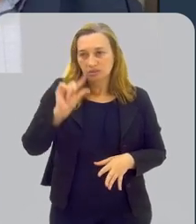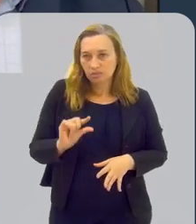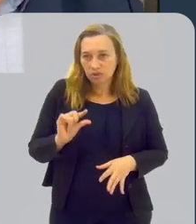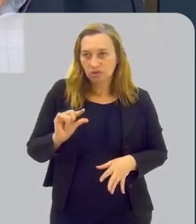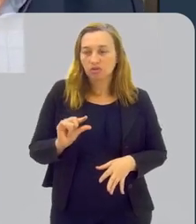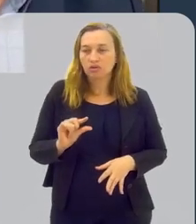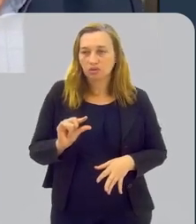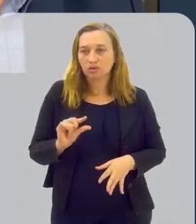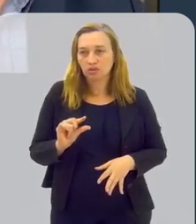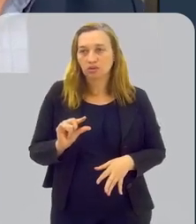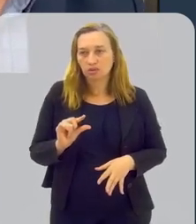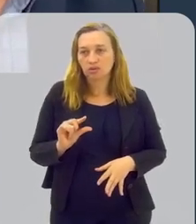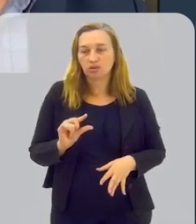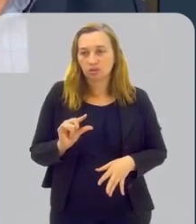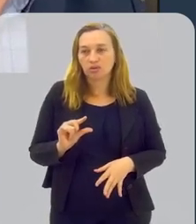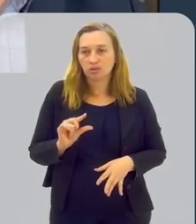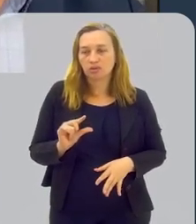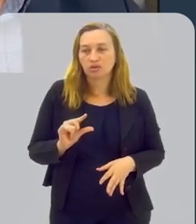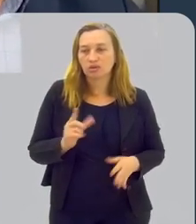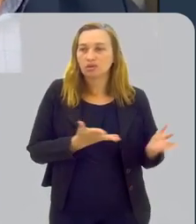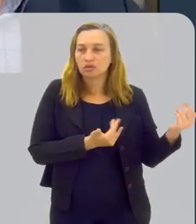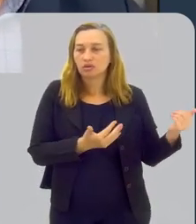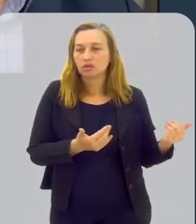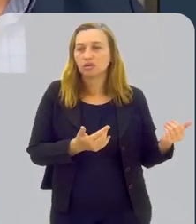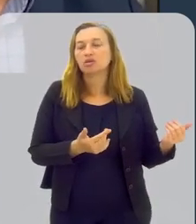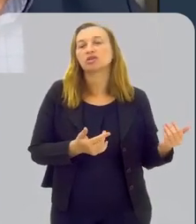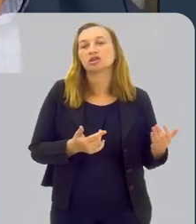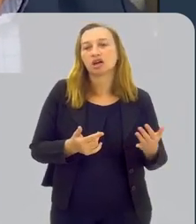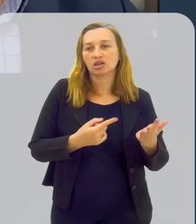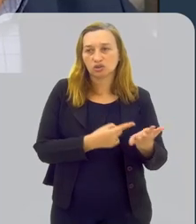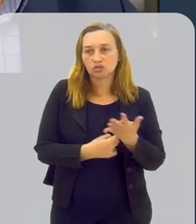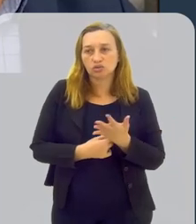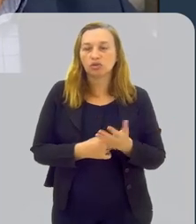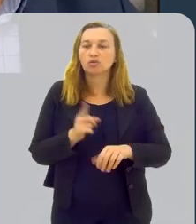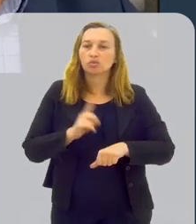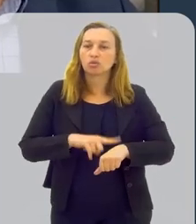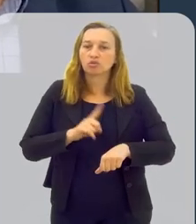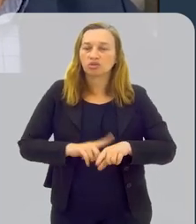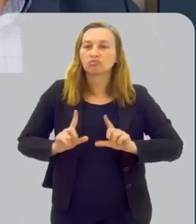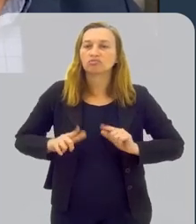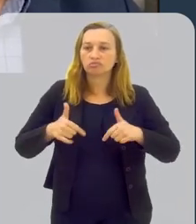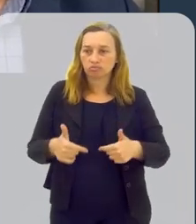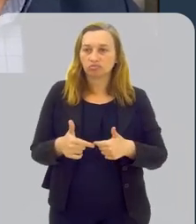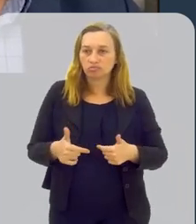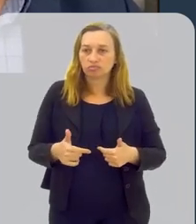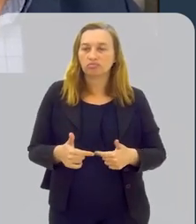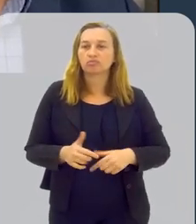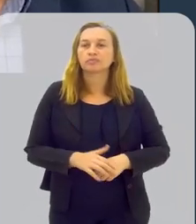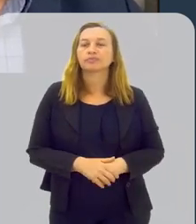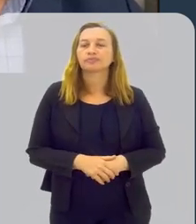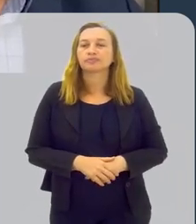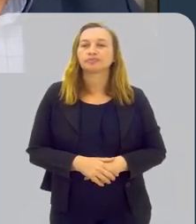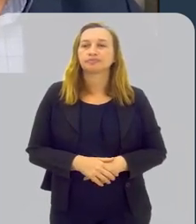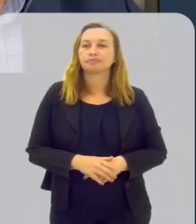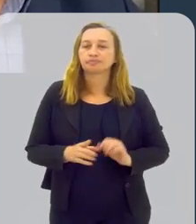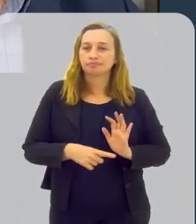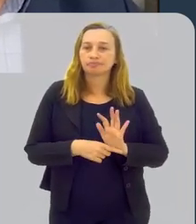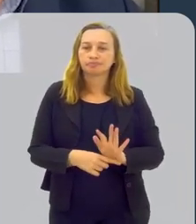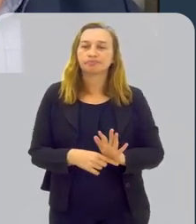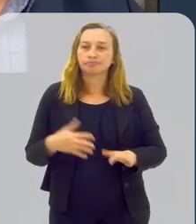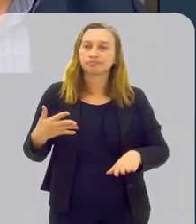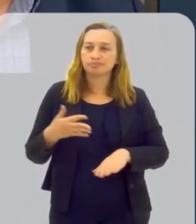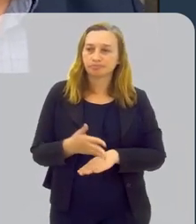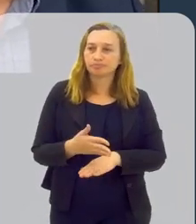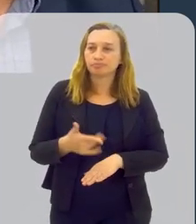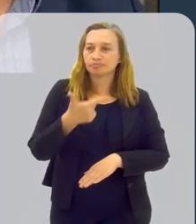cada vez maior dos jovens, e isso nos reeduca. Então, a gente está no momento de ação e a gente vem para recuperar.